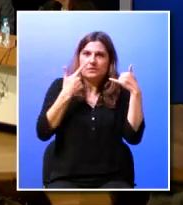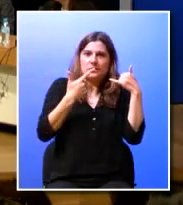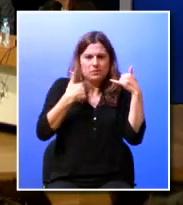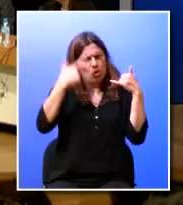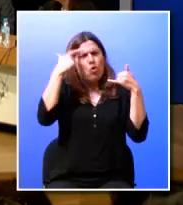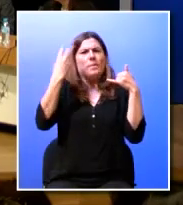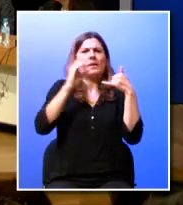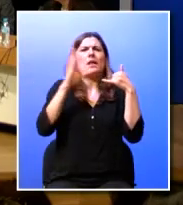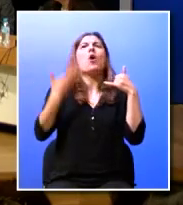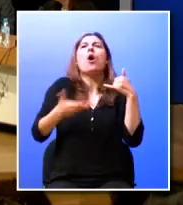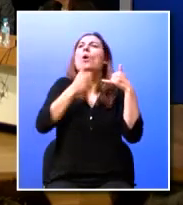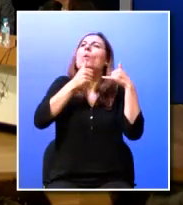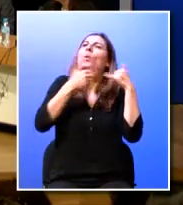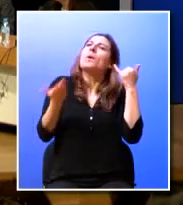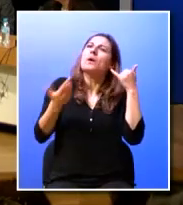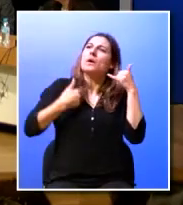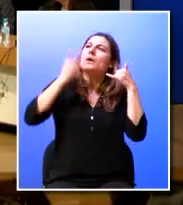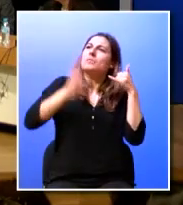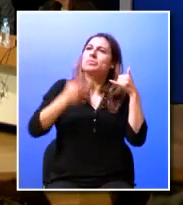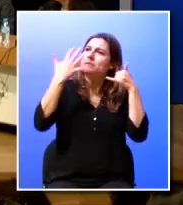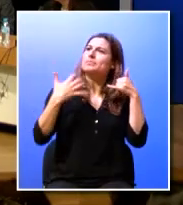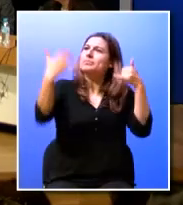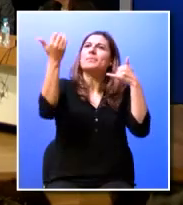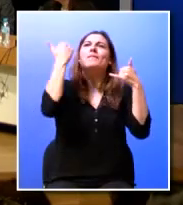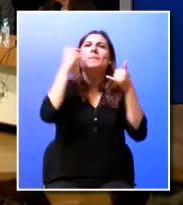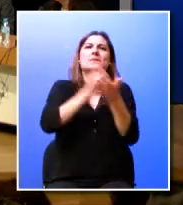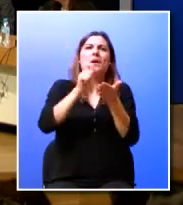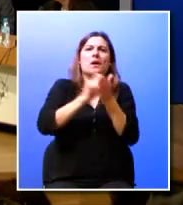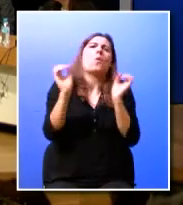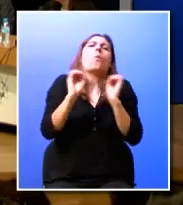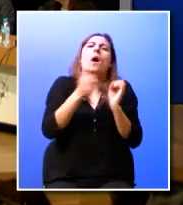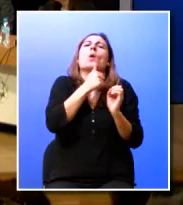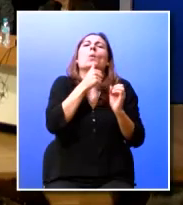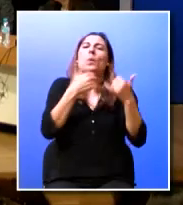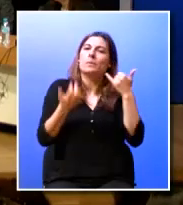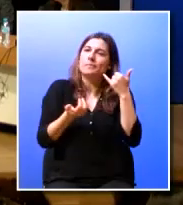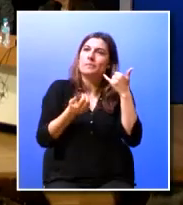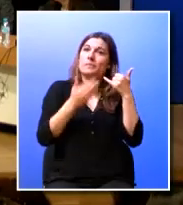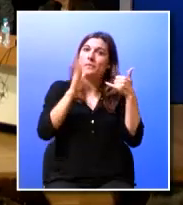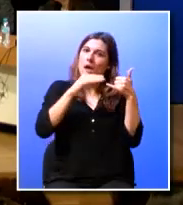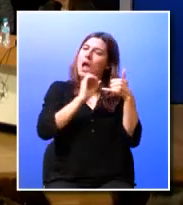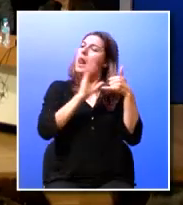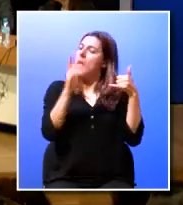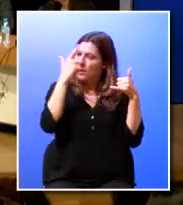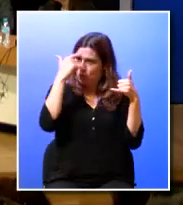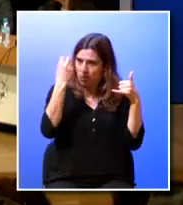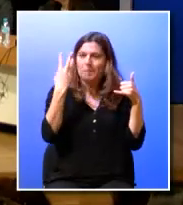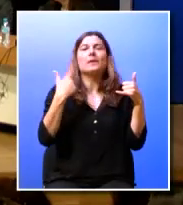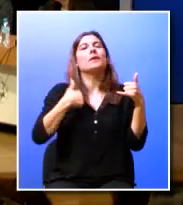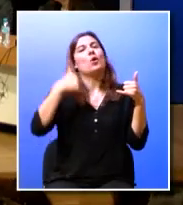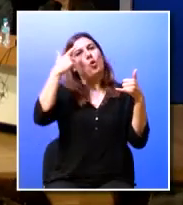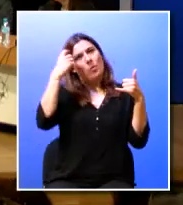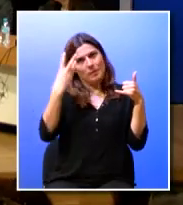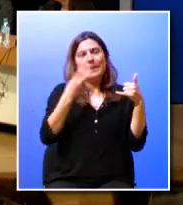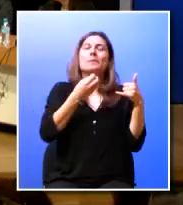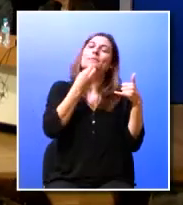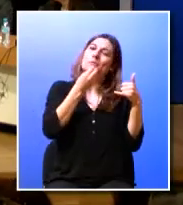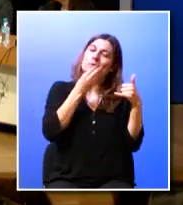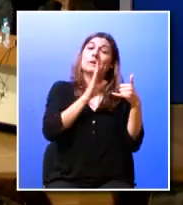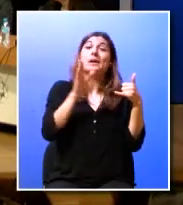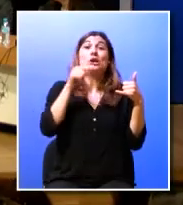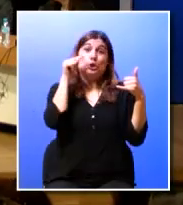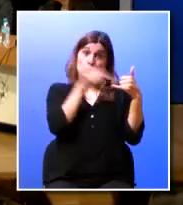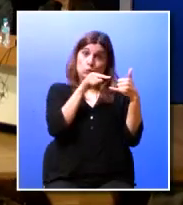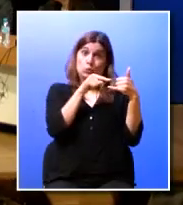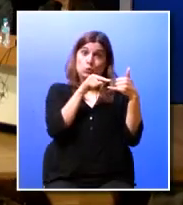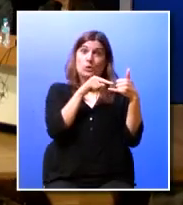compreendo sim só que agora como é que eu vou começar sem que todos tenham a informação toda por escrito ah não claro sim compreendo sabes o que eu compreendo mesmo muito bem é que tu